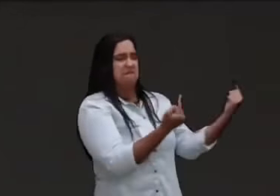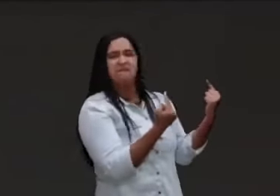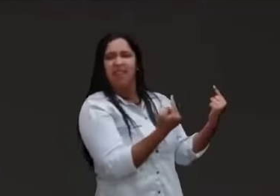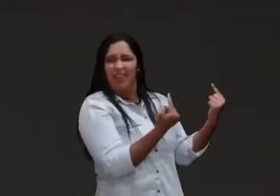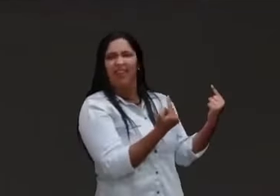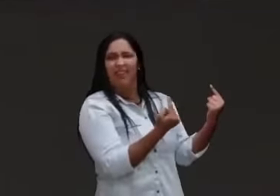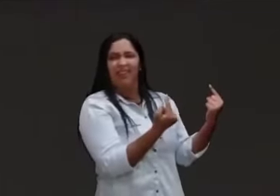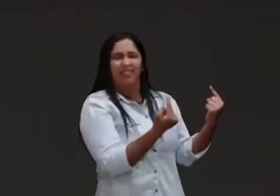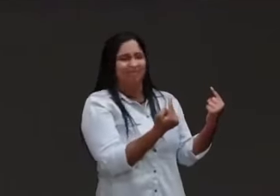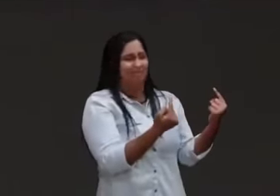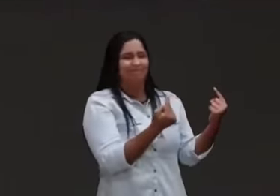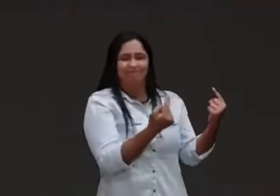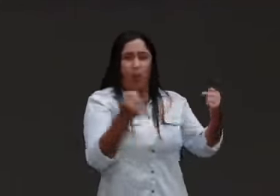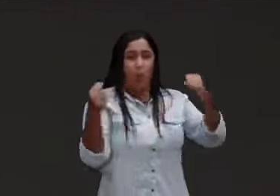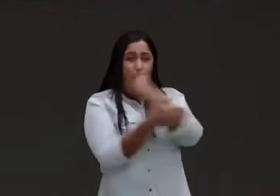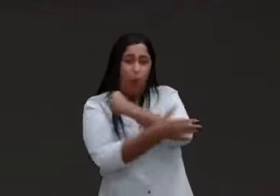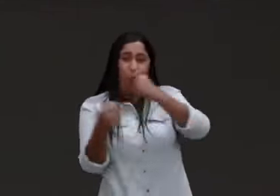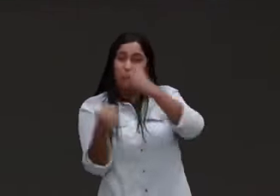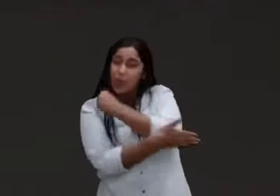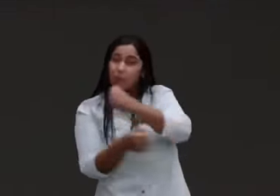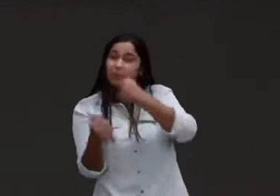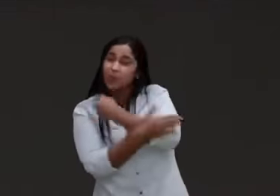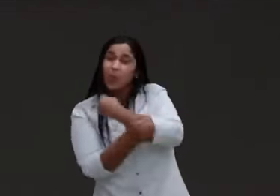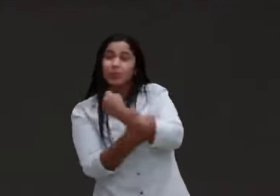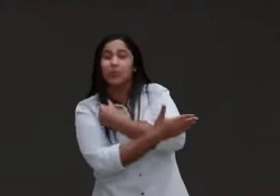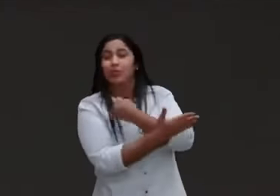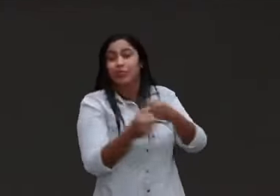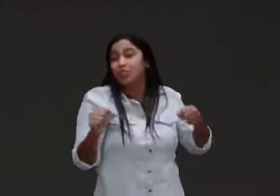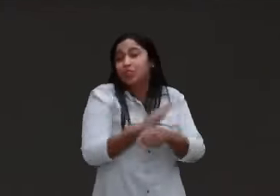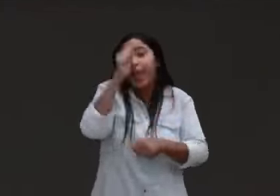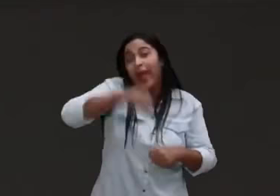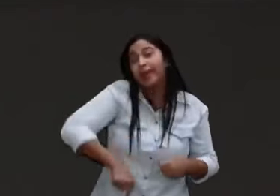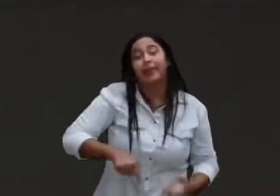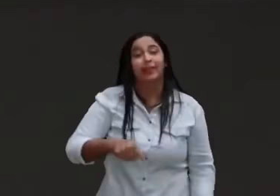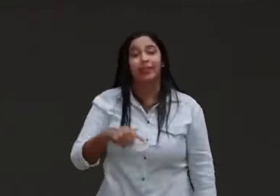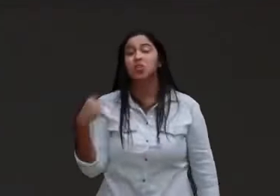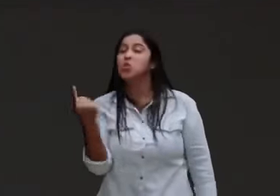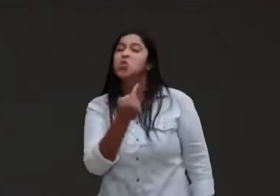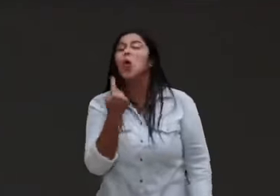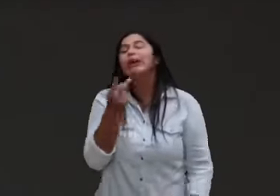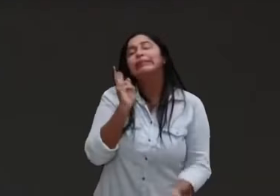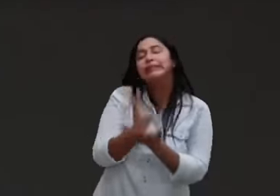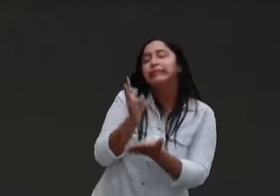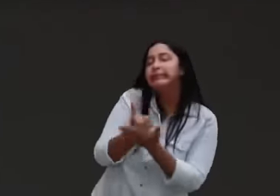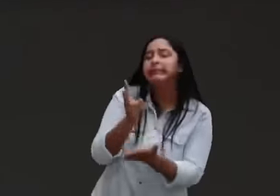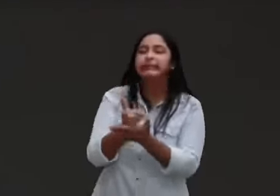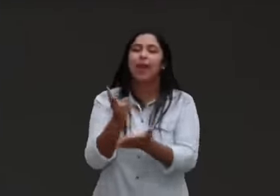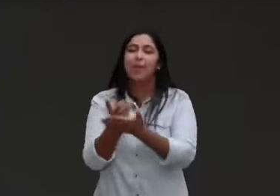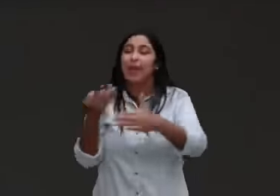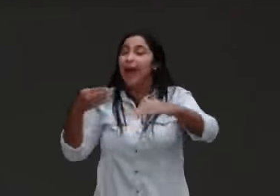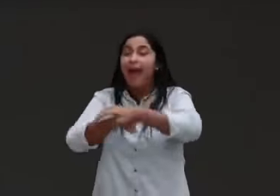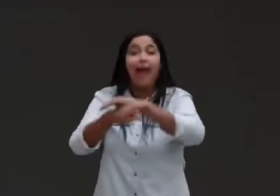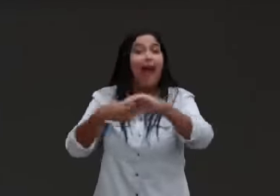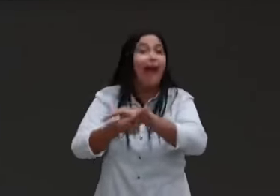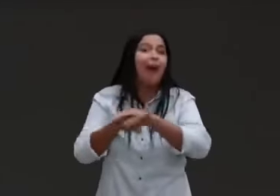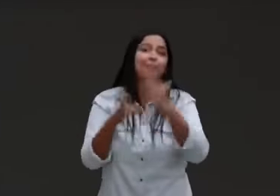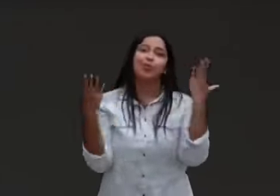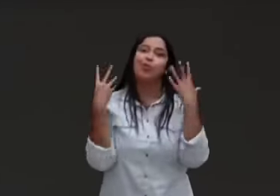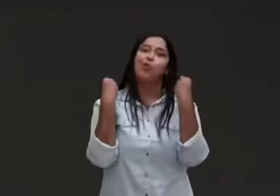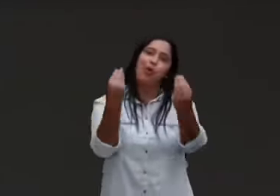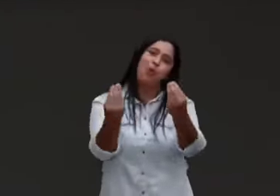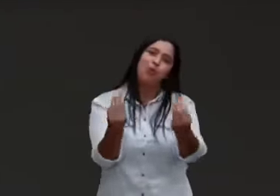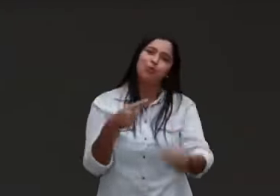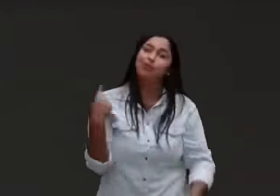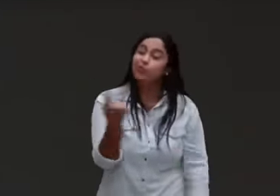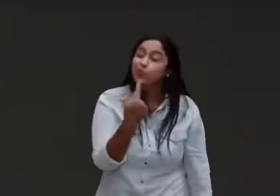acostumando, e a corrupção tomou conta da gente, aí a expressão jeitinho brasileiro, acabou tomando conta desse país, esse é o nosso